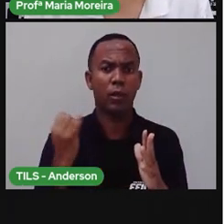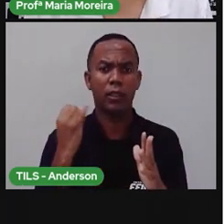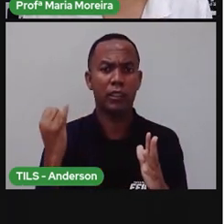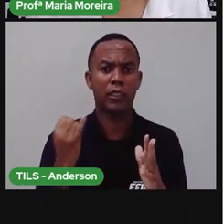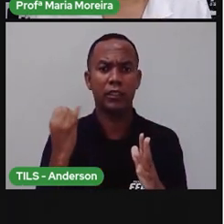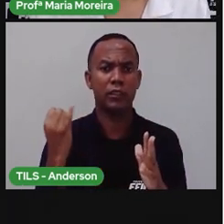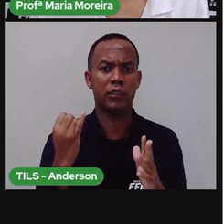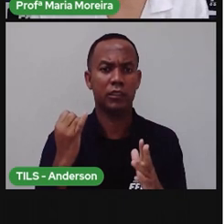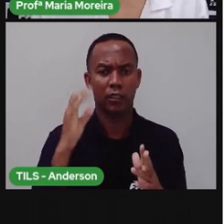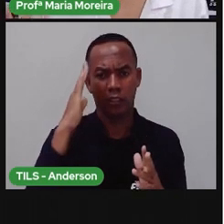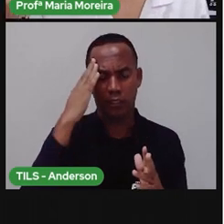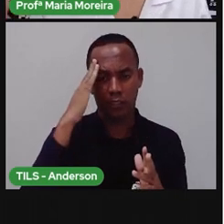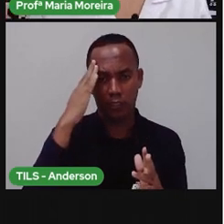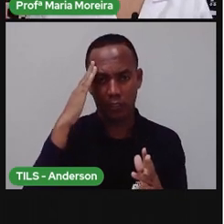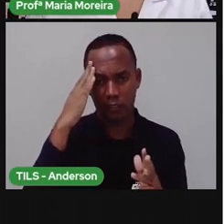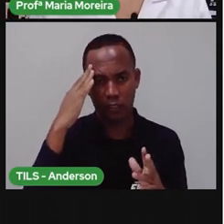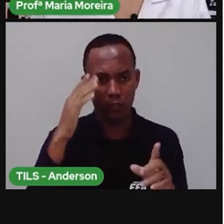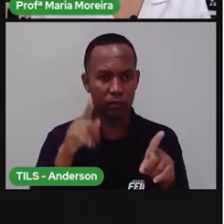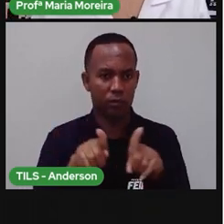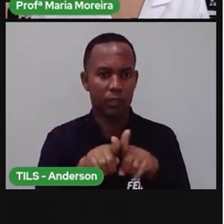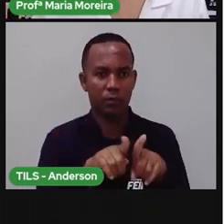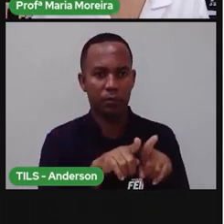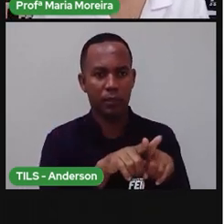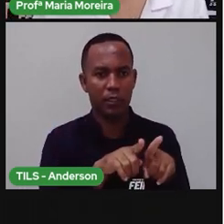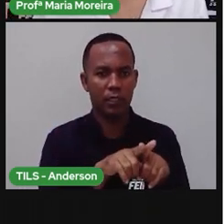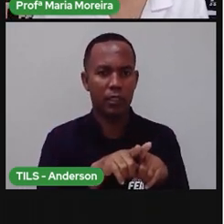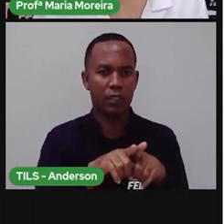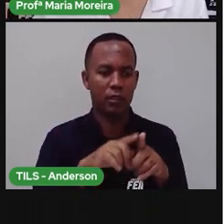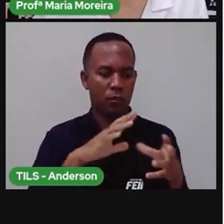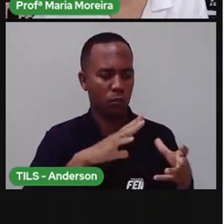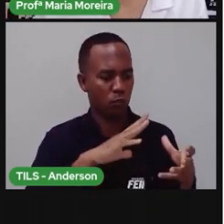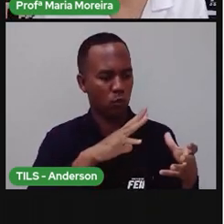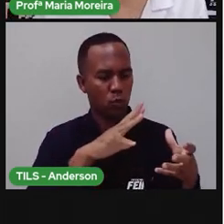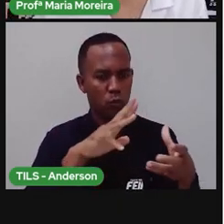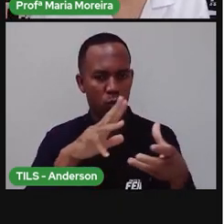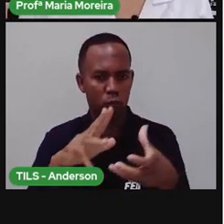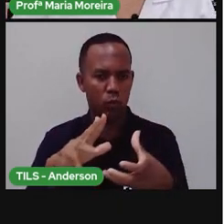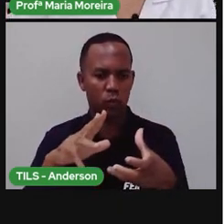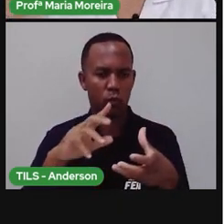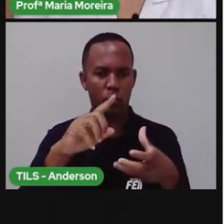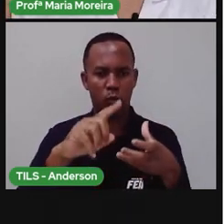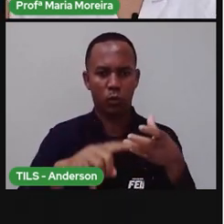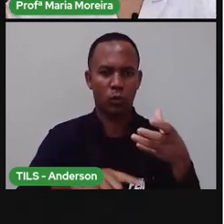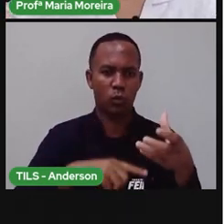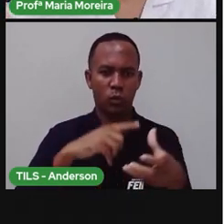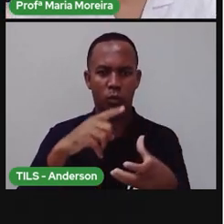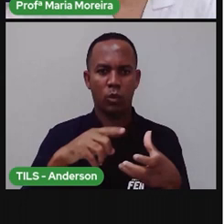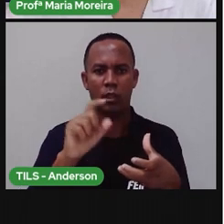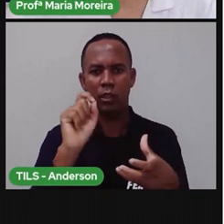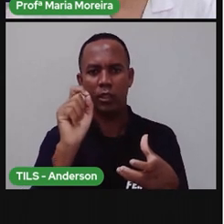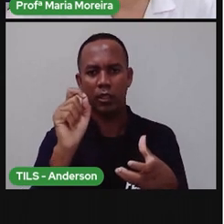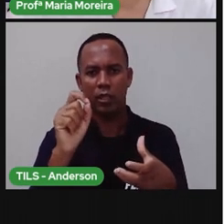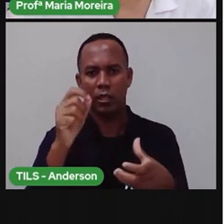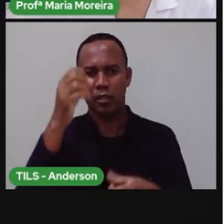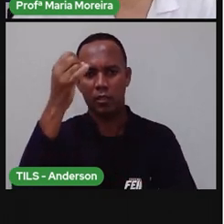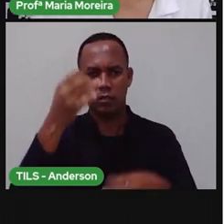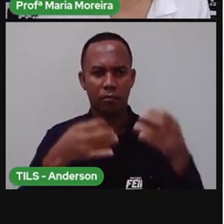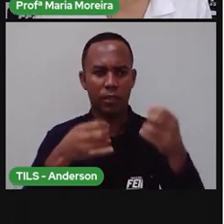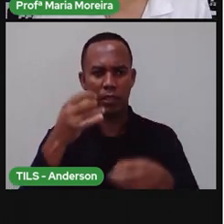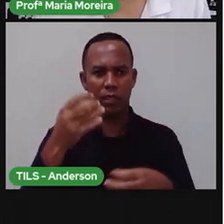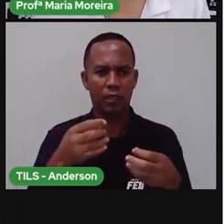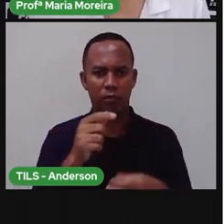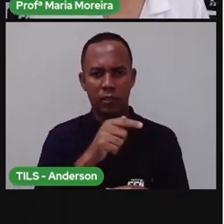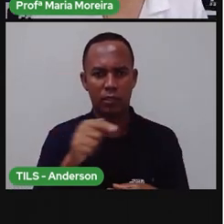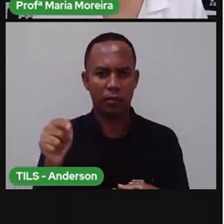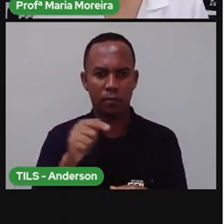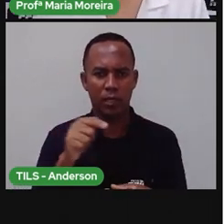compreender o quê? O funcionamento do universo. A gente tá falando aí desde o início da semana de